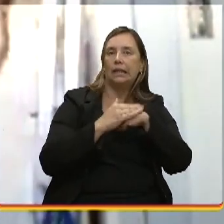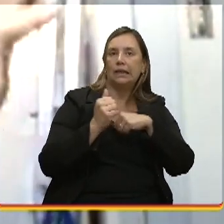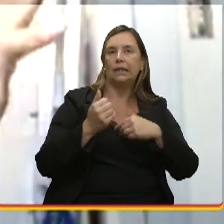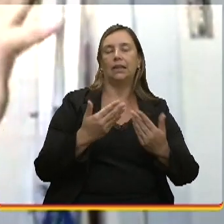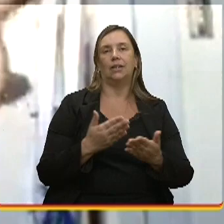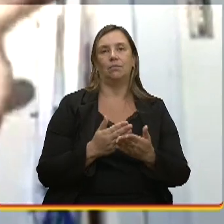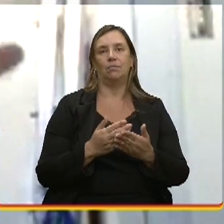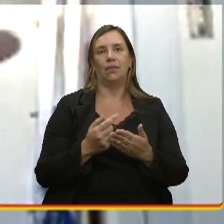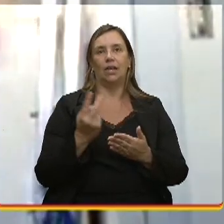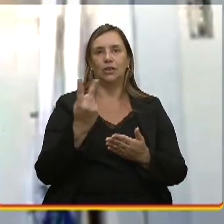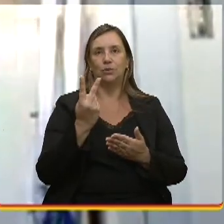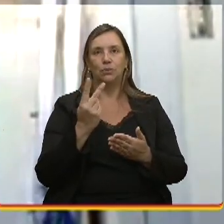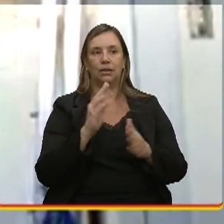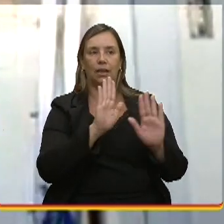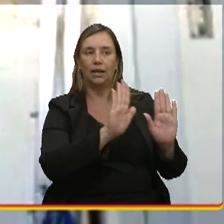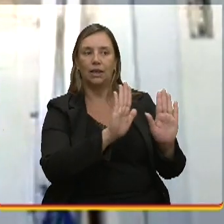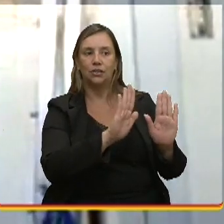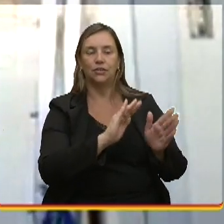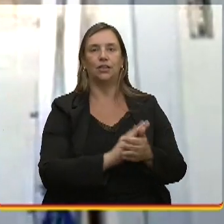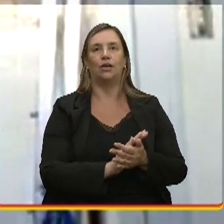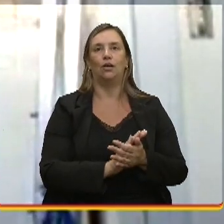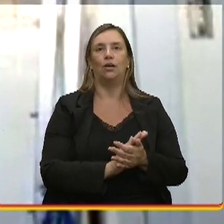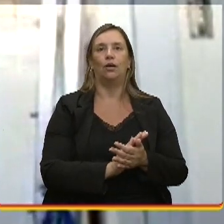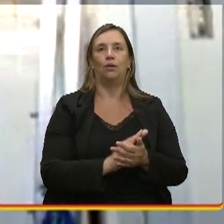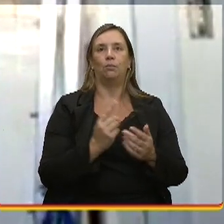quietinhas ali do lado para deixar eu falar.